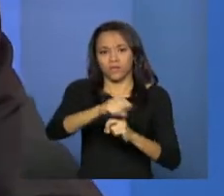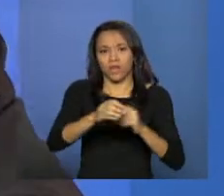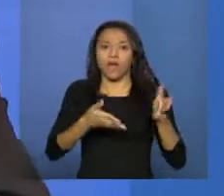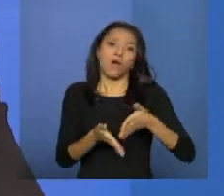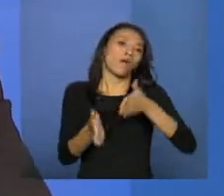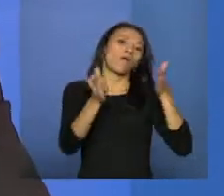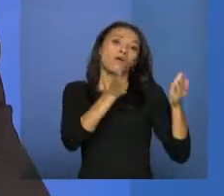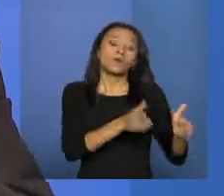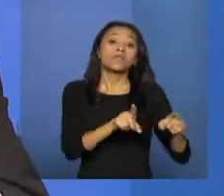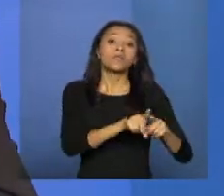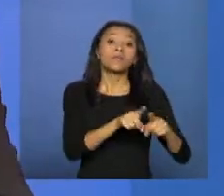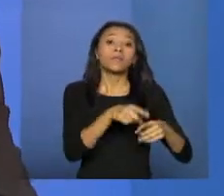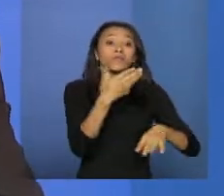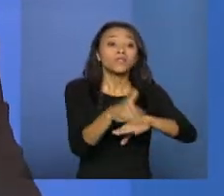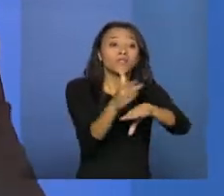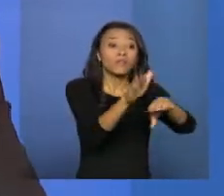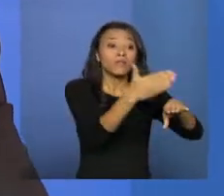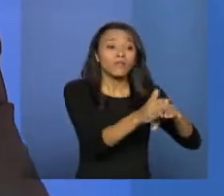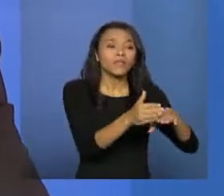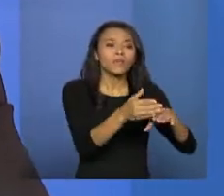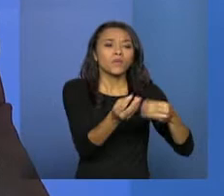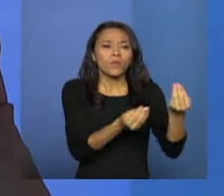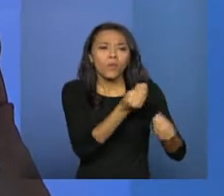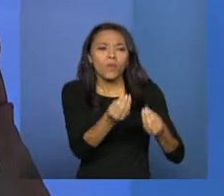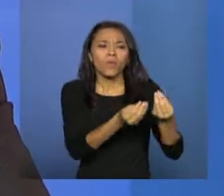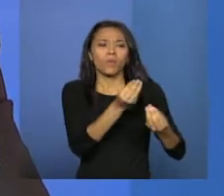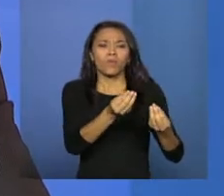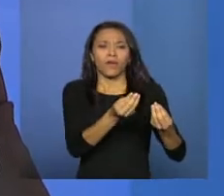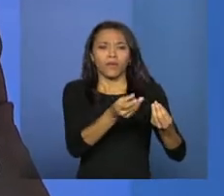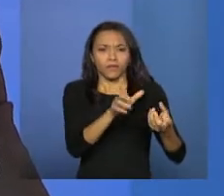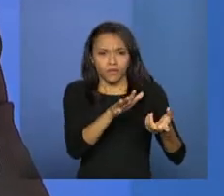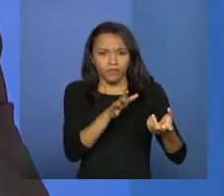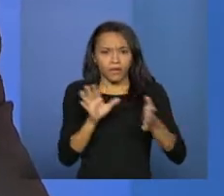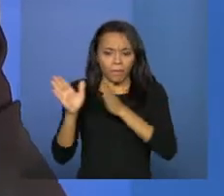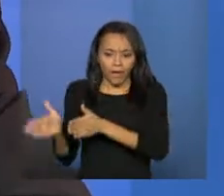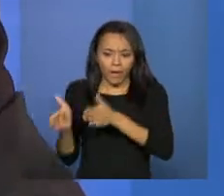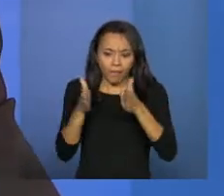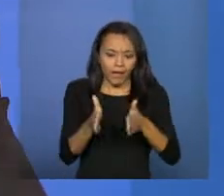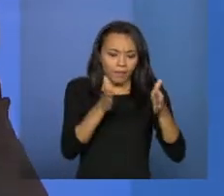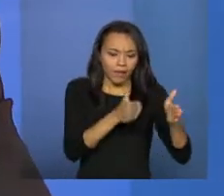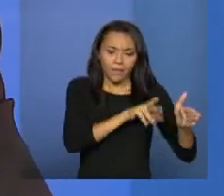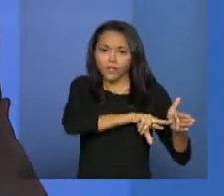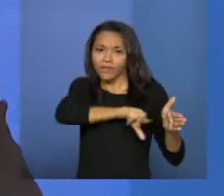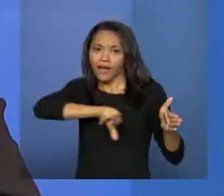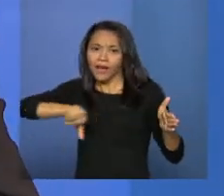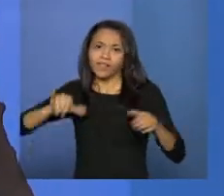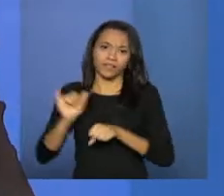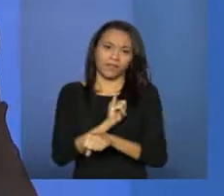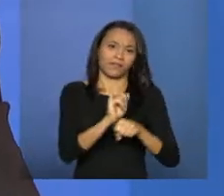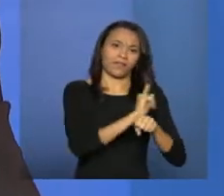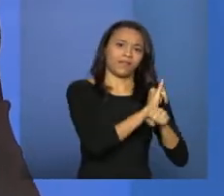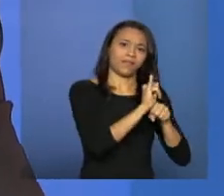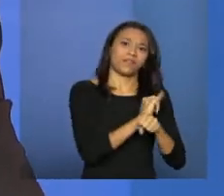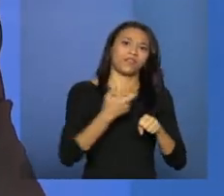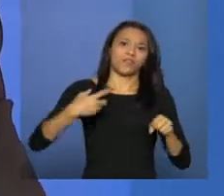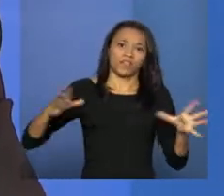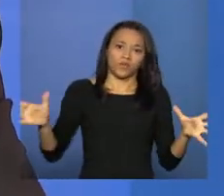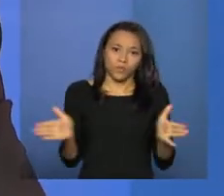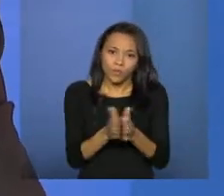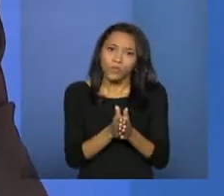que nós vamos estar estruturando junto com essa rede de instituição de ensino. Então, são várias estratégias da educação permanente que estão sendo